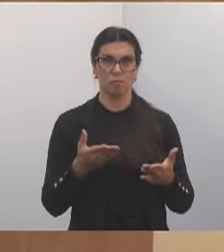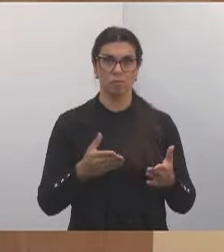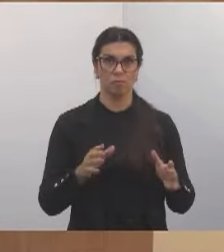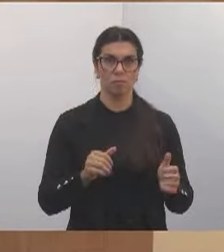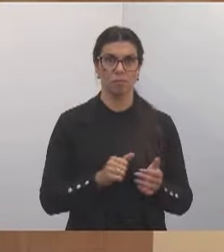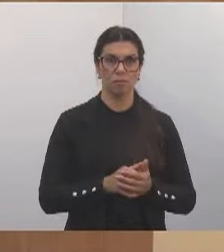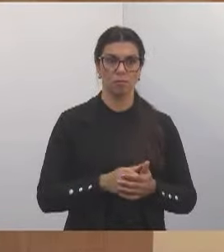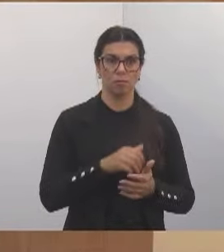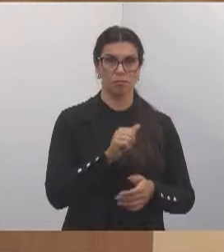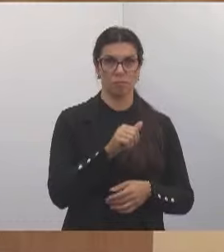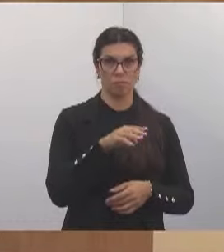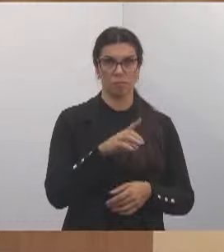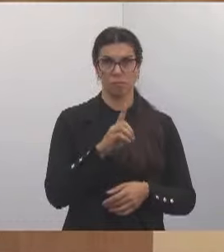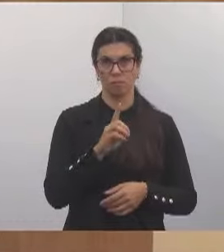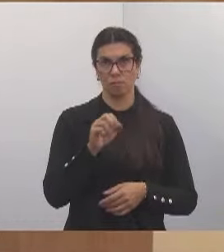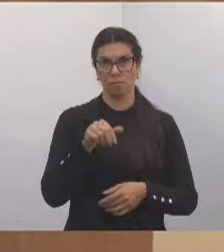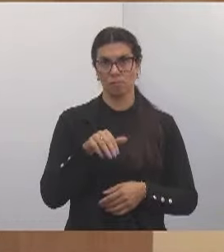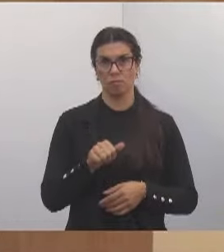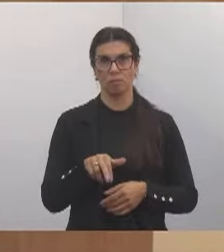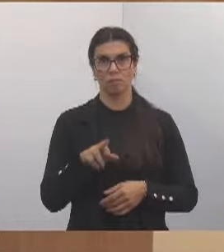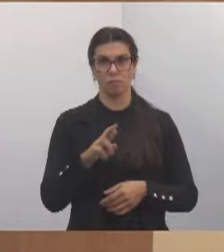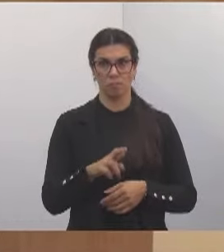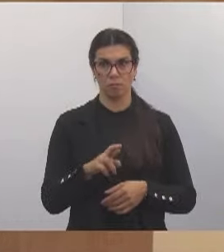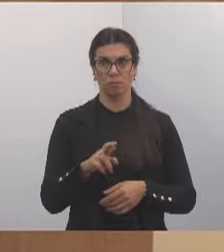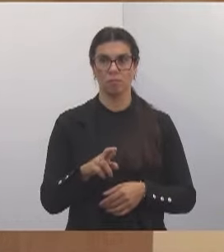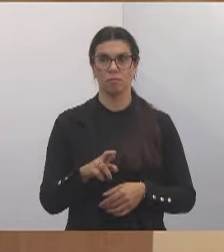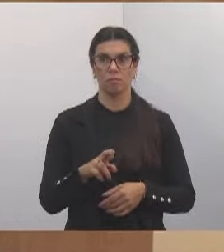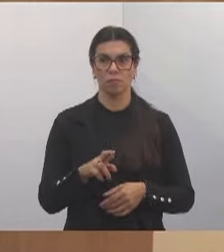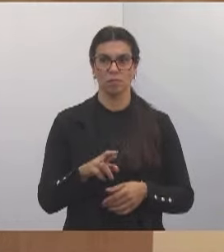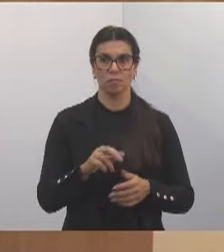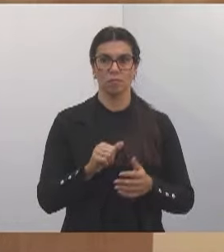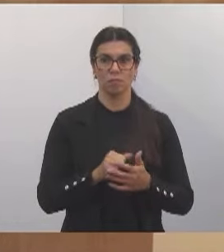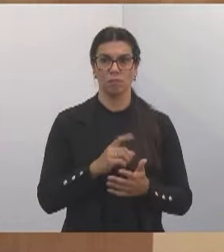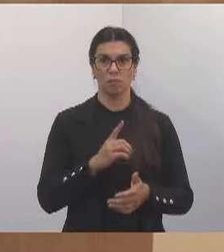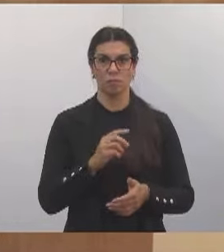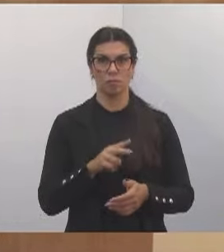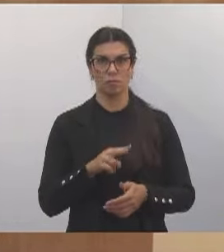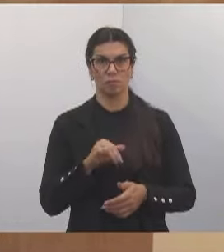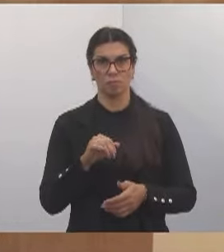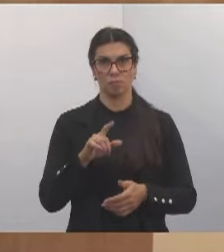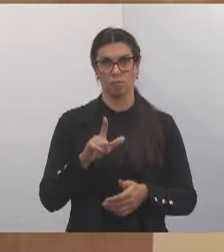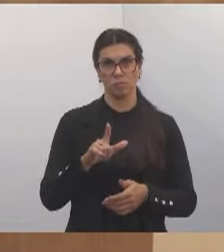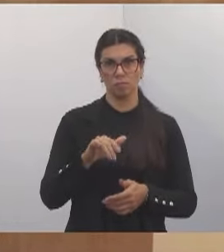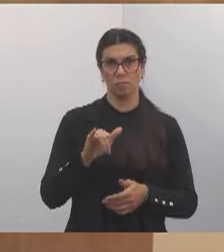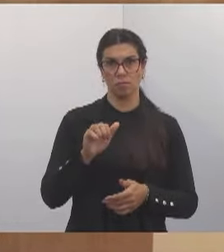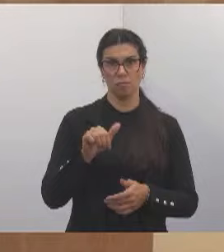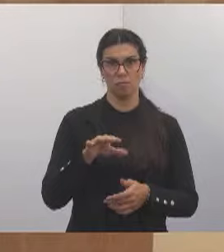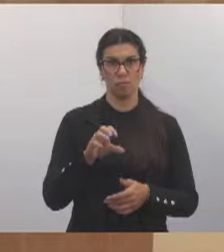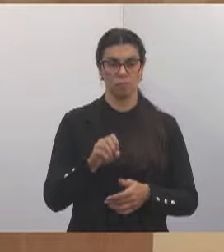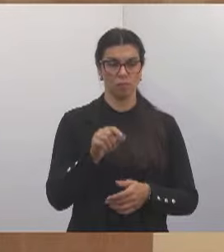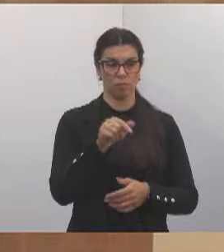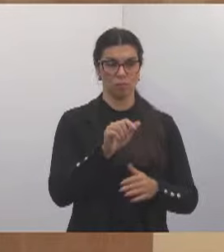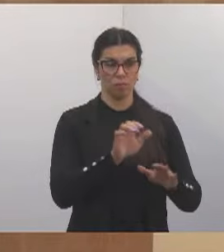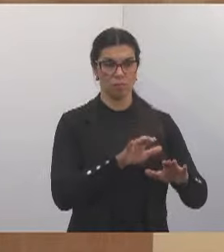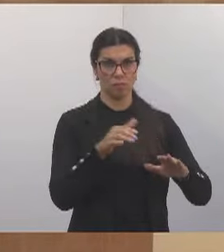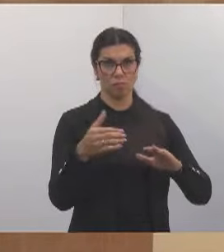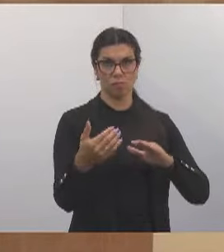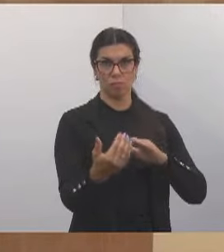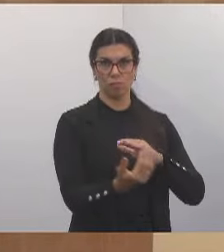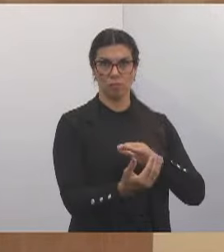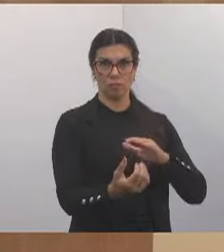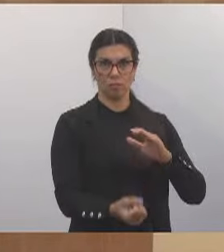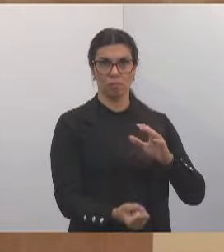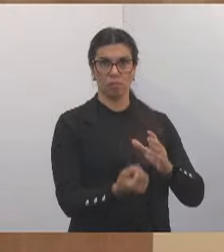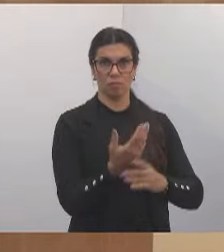da Ademar de Barros para a da Avelino. Vai ser feita uma grande rotatória e que liga também